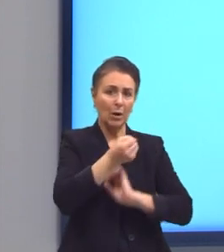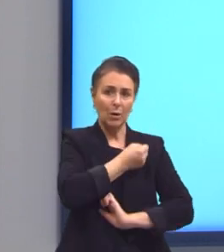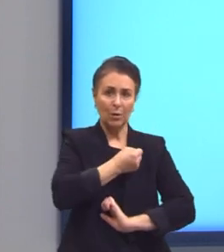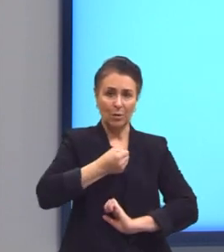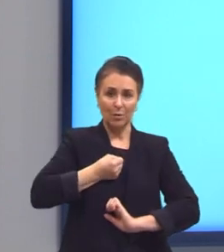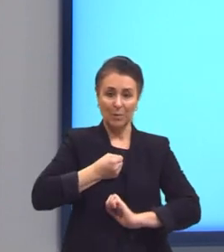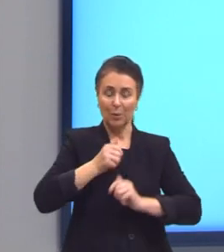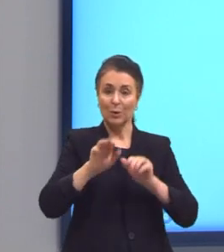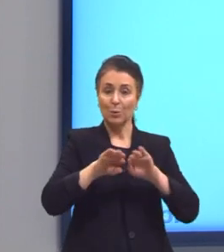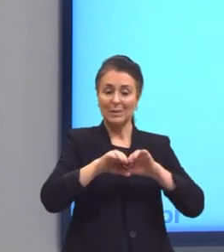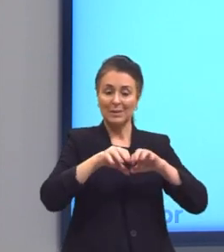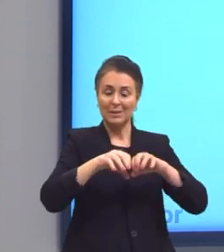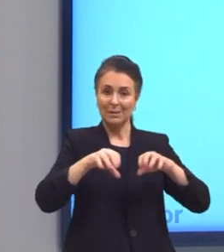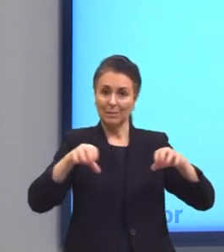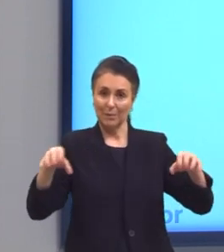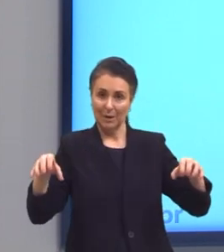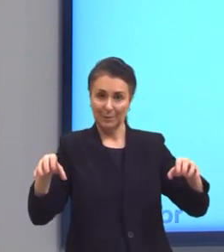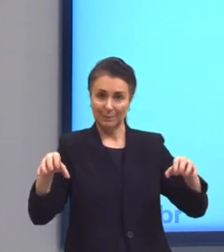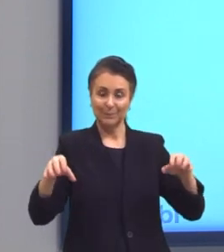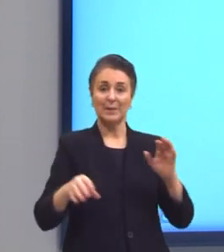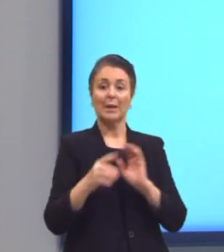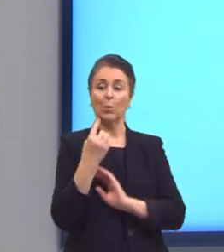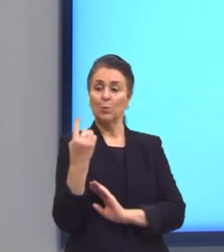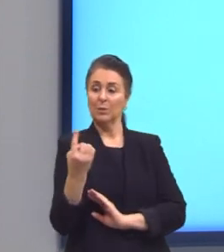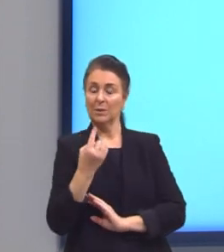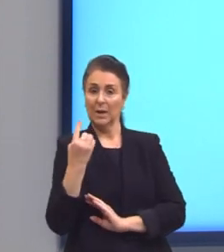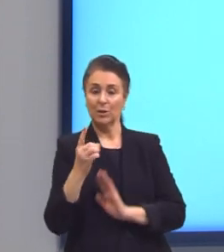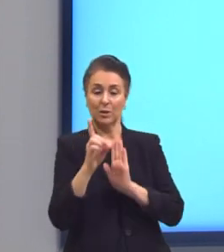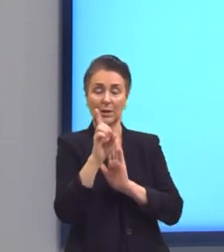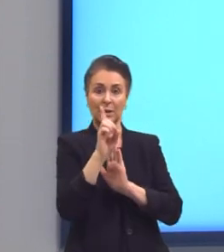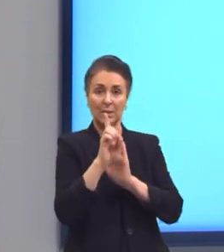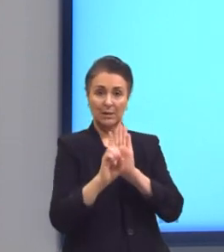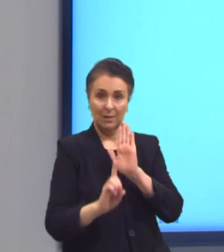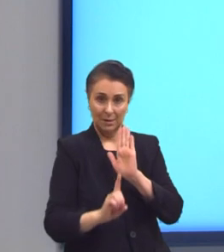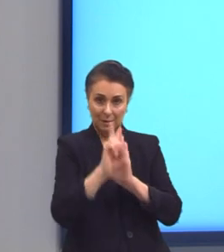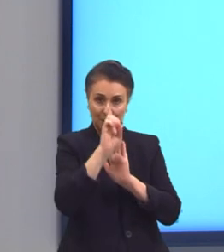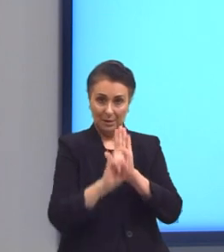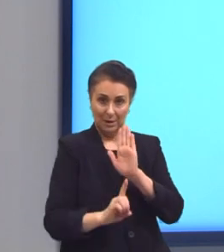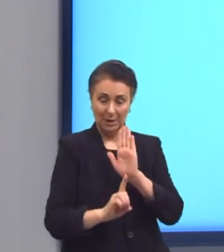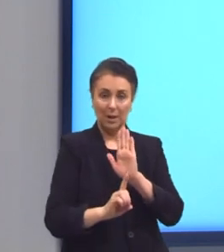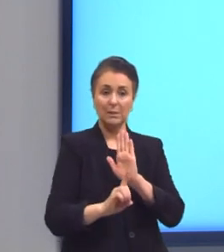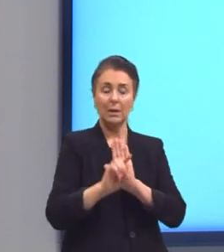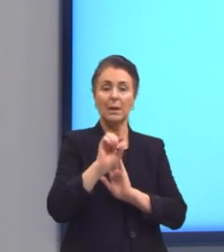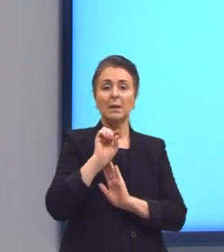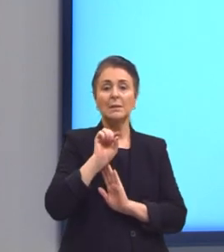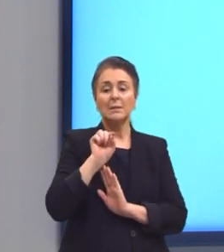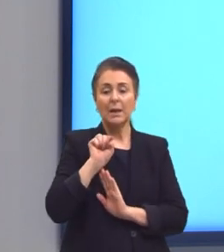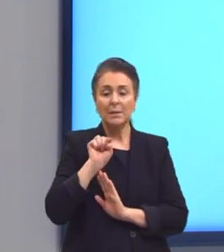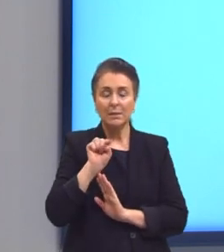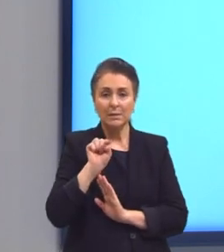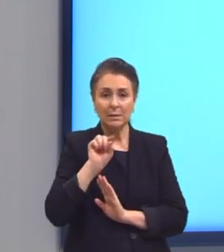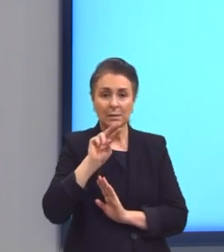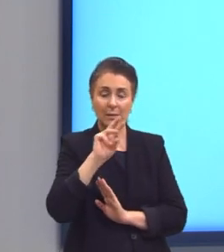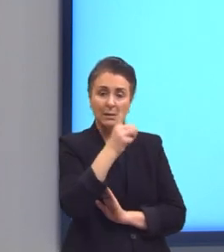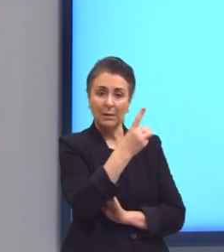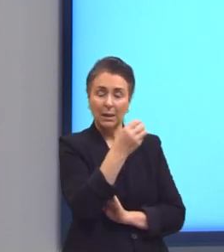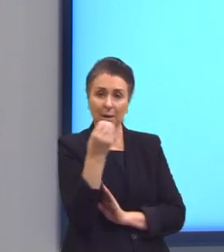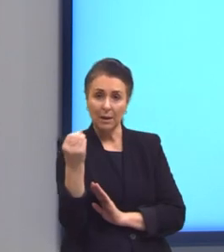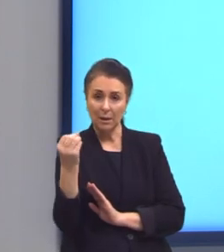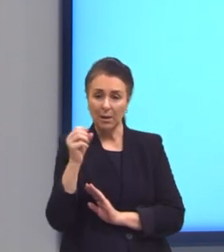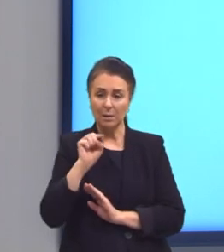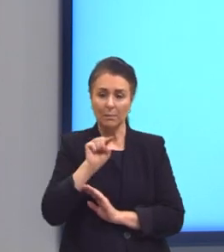Aqui eu tenho unidades, dezenas, centenas, mas eu separei para me ajudar a fazer essa continha.